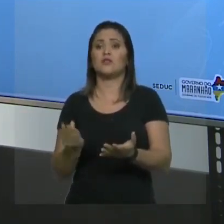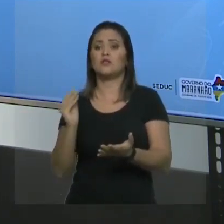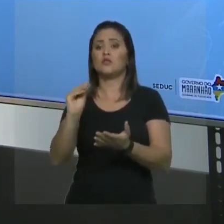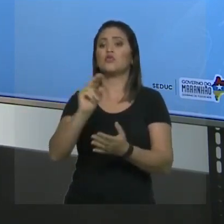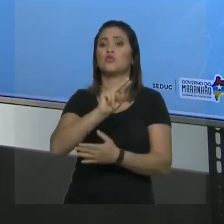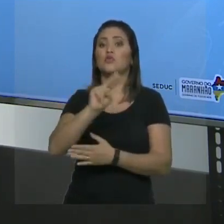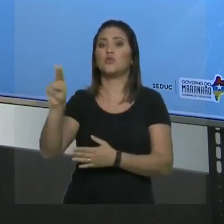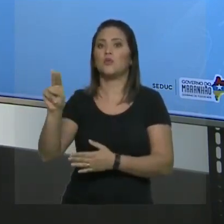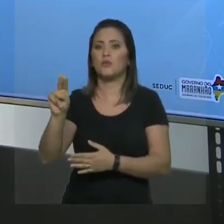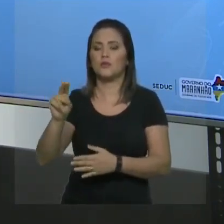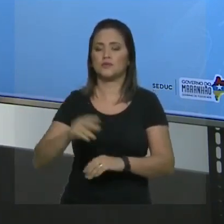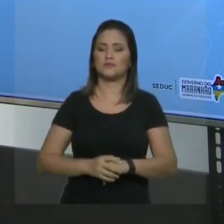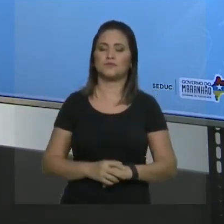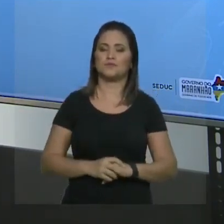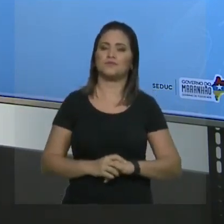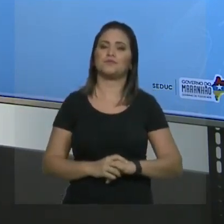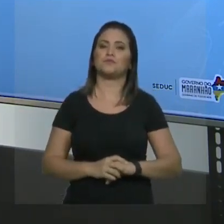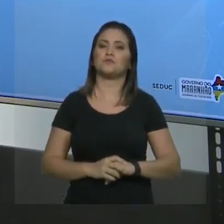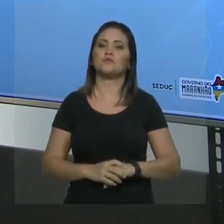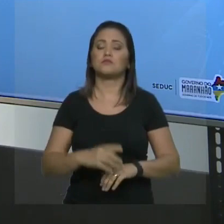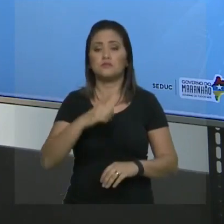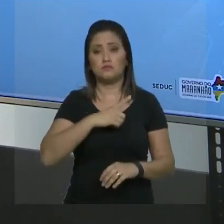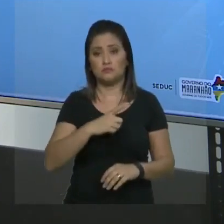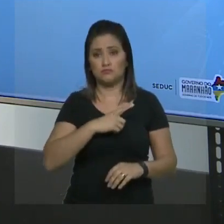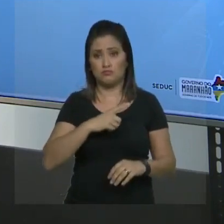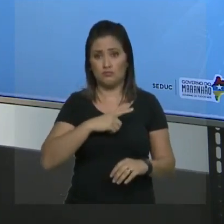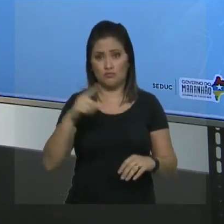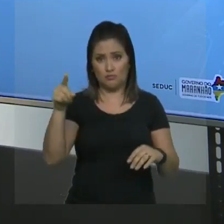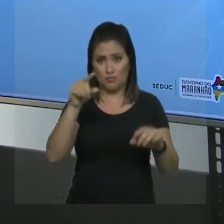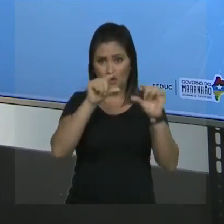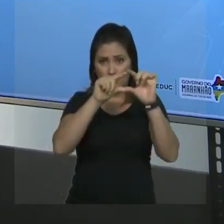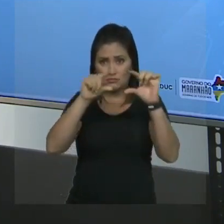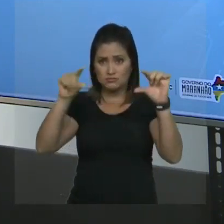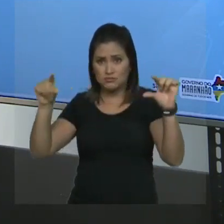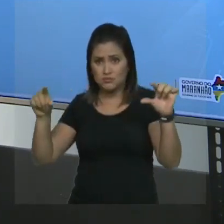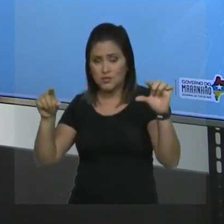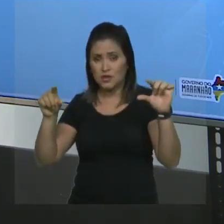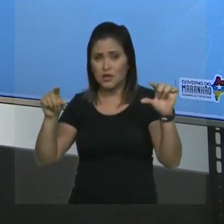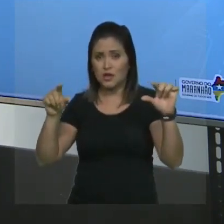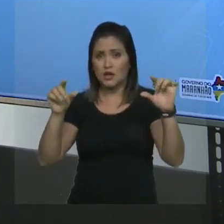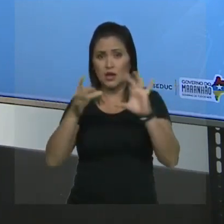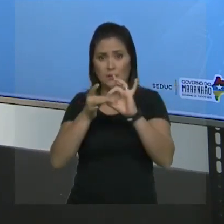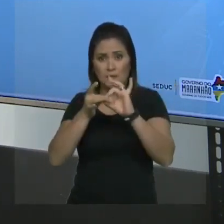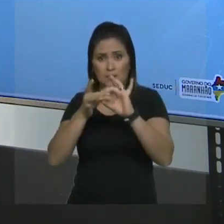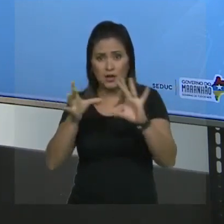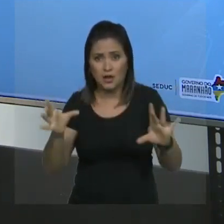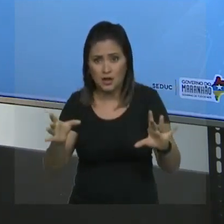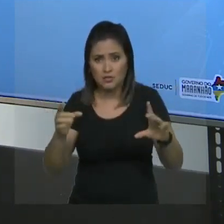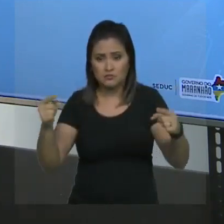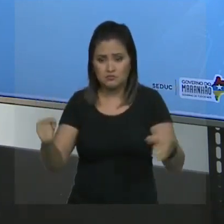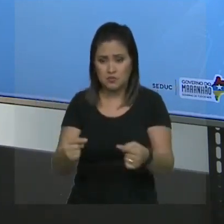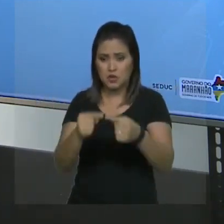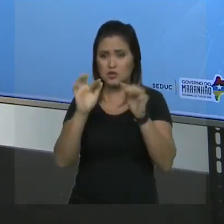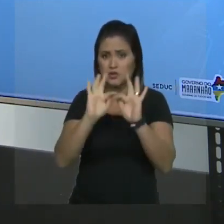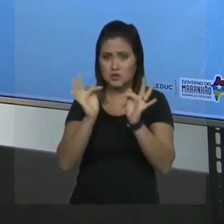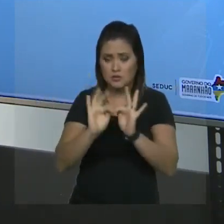Eu tenho essa cadeia aqui, que você consegue perceber que é um alcano, um hidrocarboneto de cadeia aberta, só com ligações simples, ok?